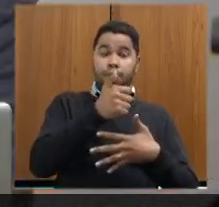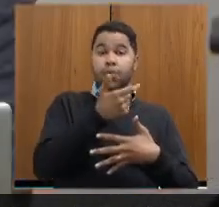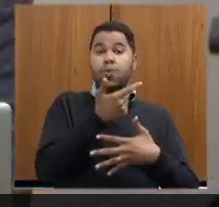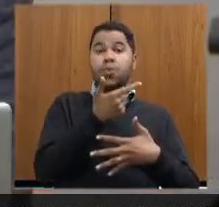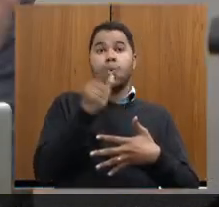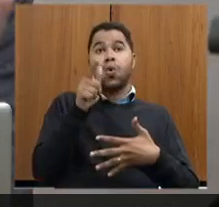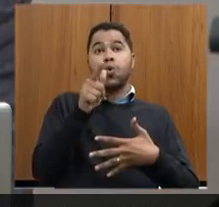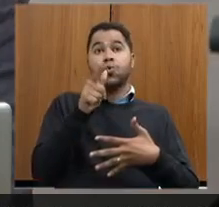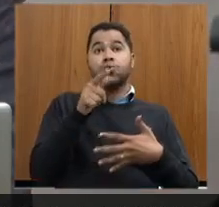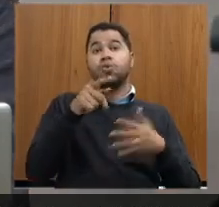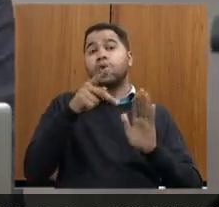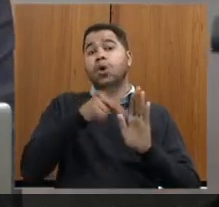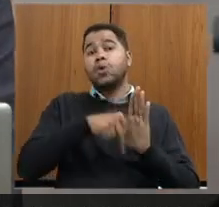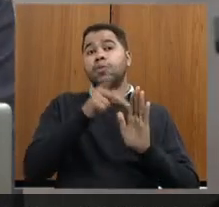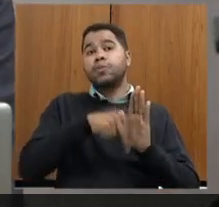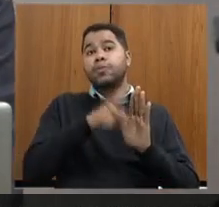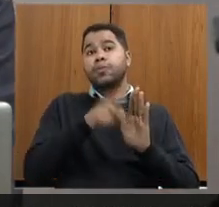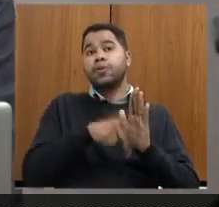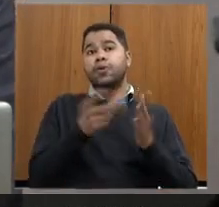para um outro projeto